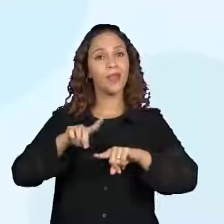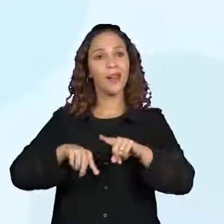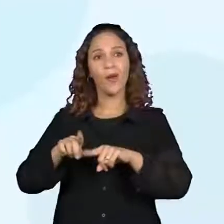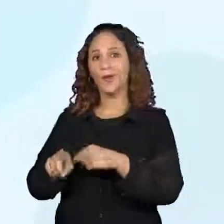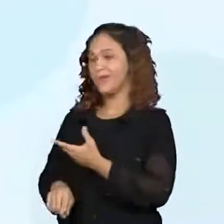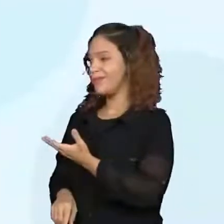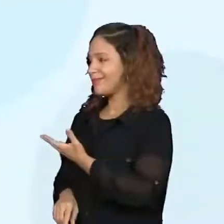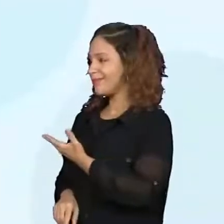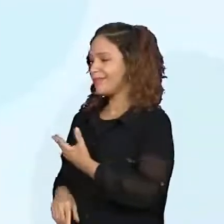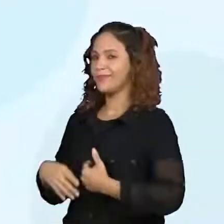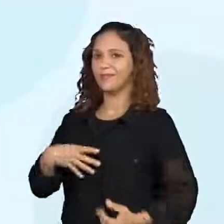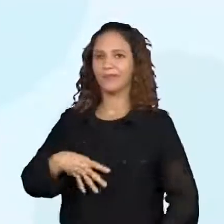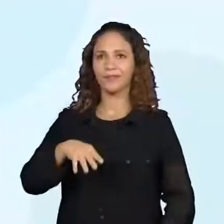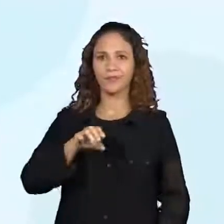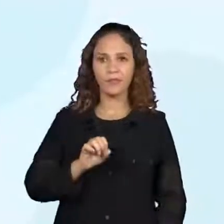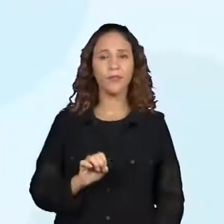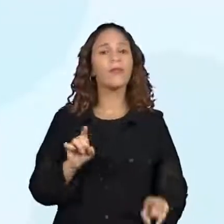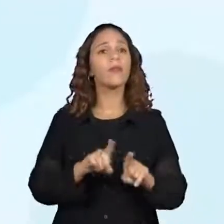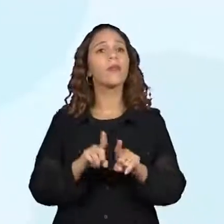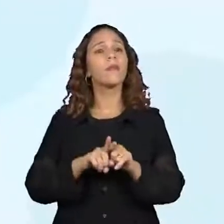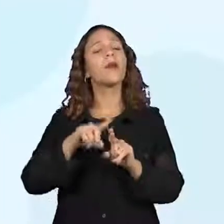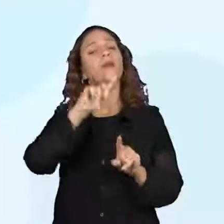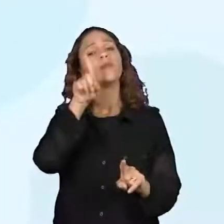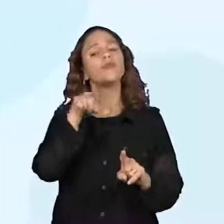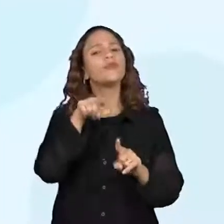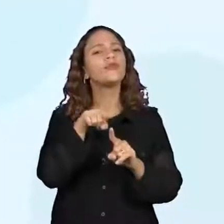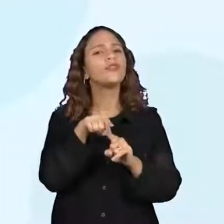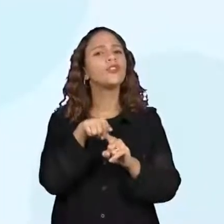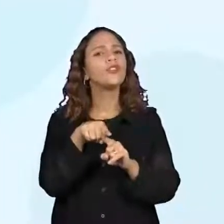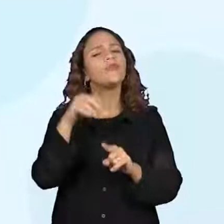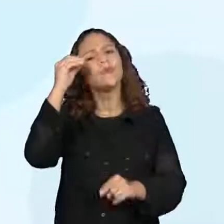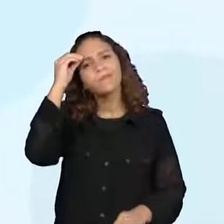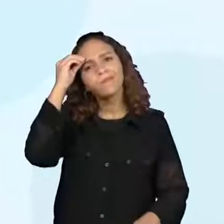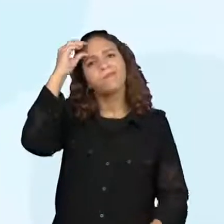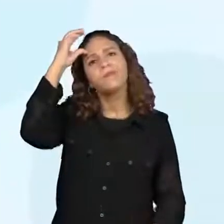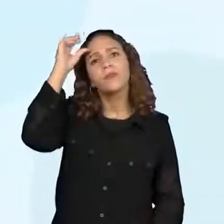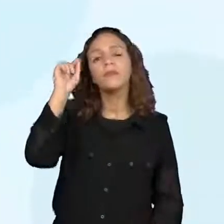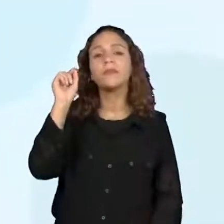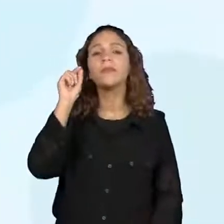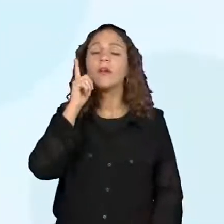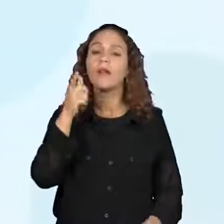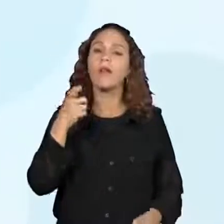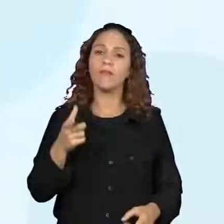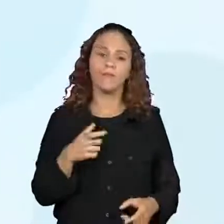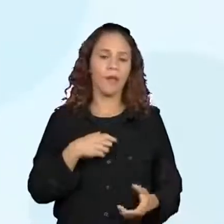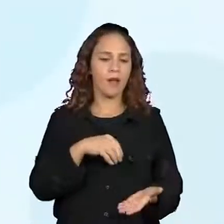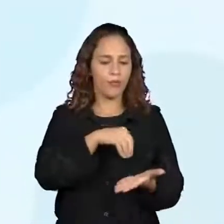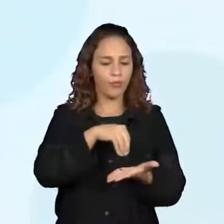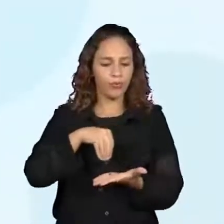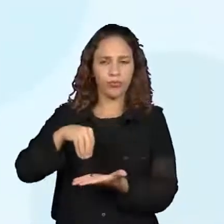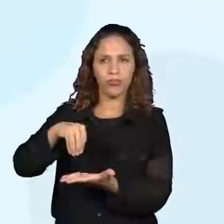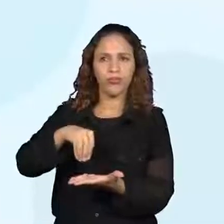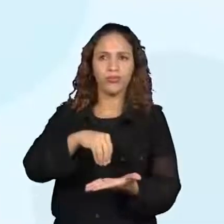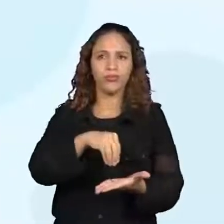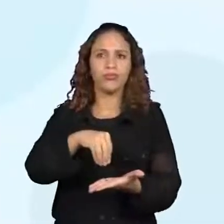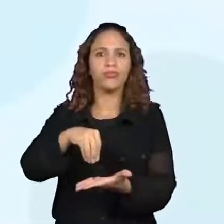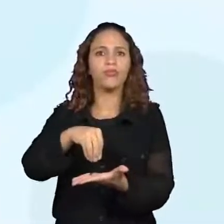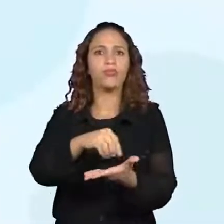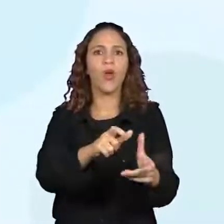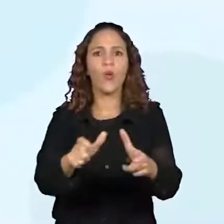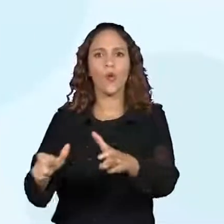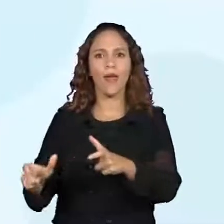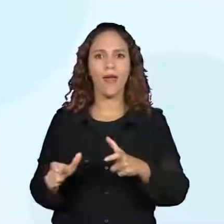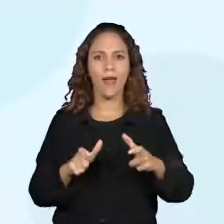e ela tem também um objeto do conhecimento, que é justamente a localização e movimentação, que é a